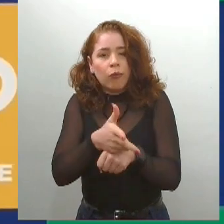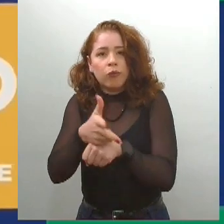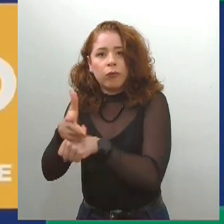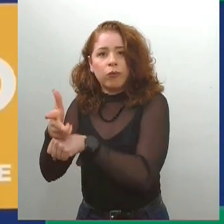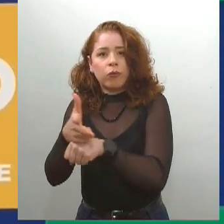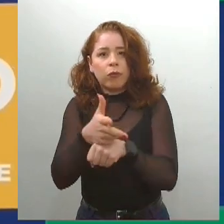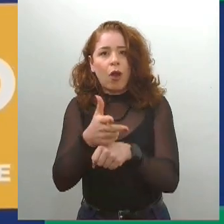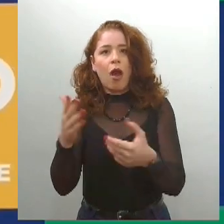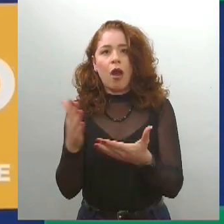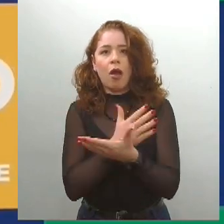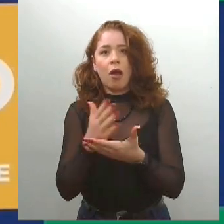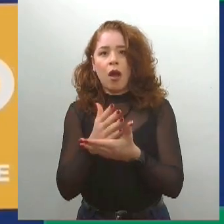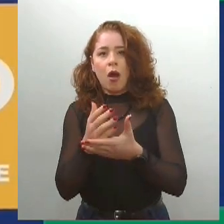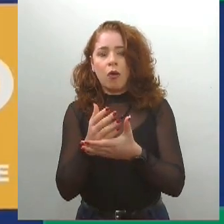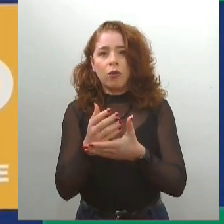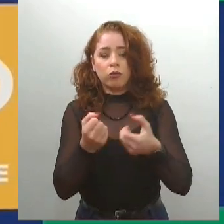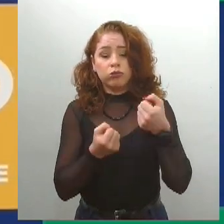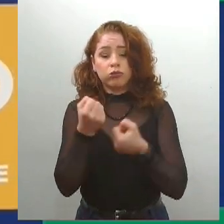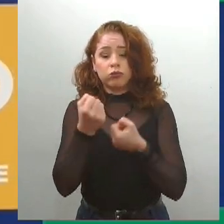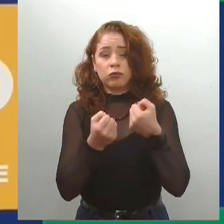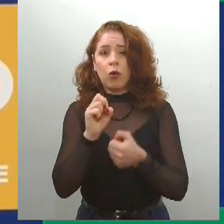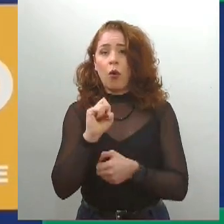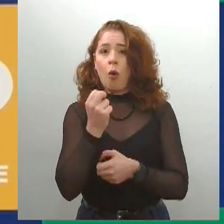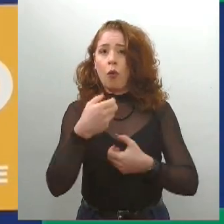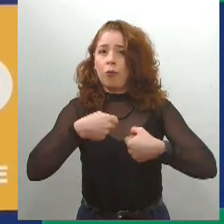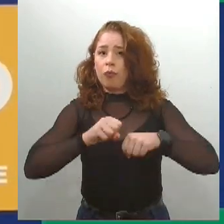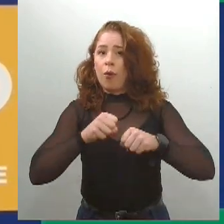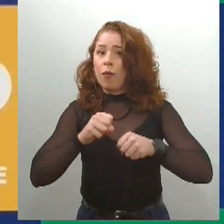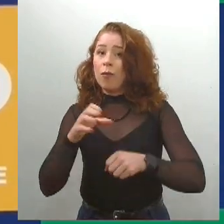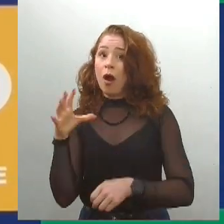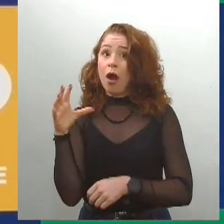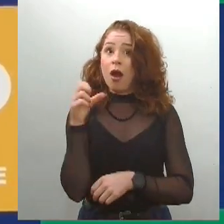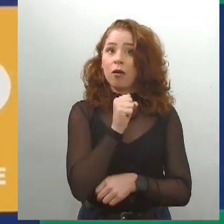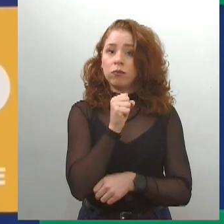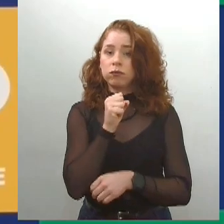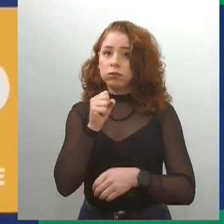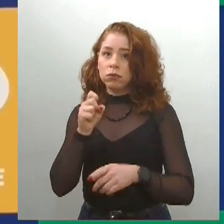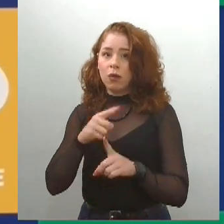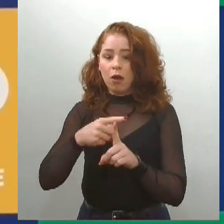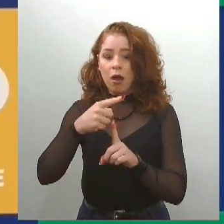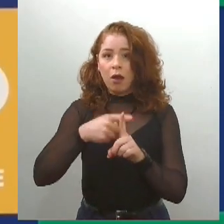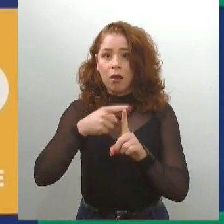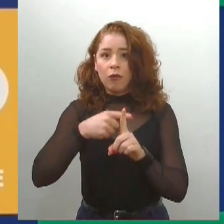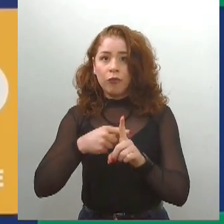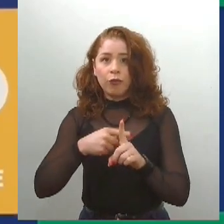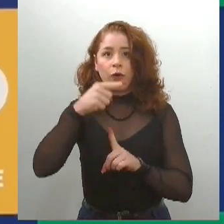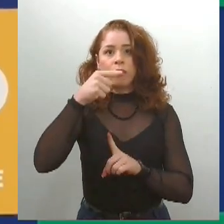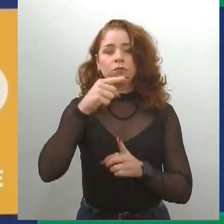essas infrações de trânsito, que são as infrações relacionadas à